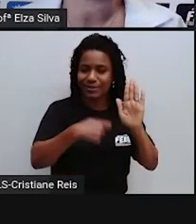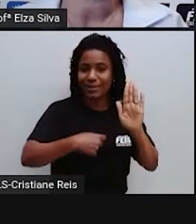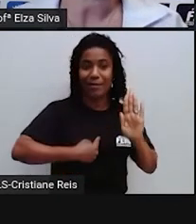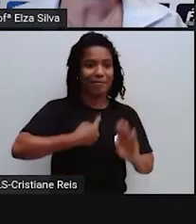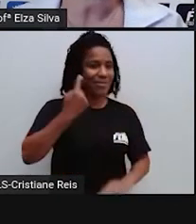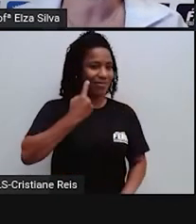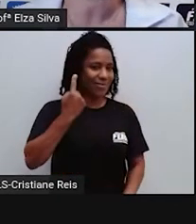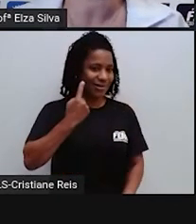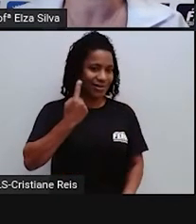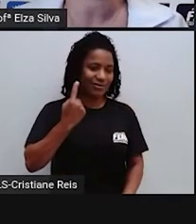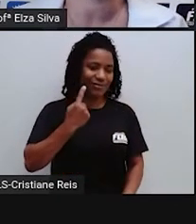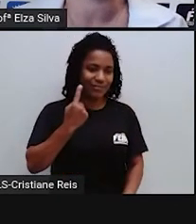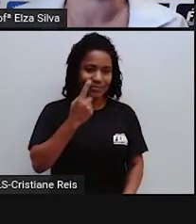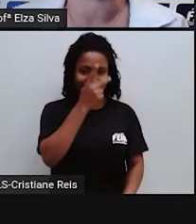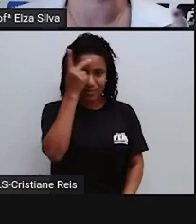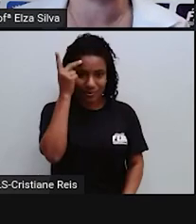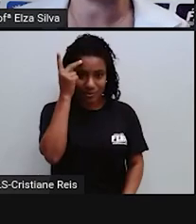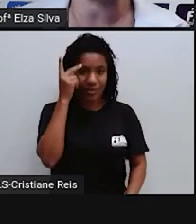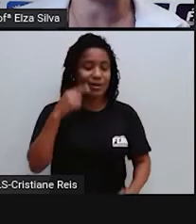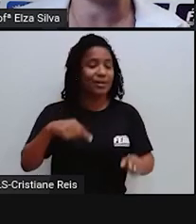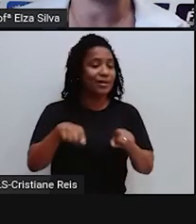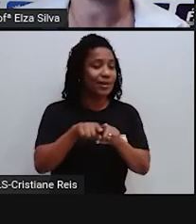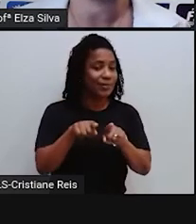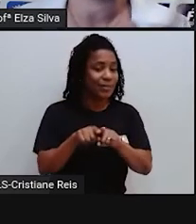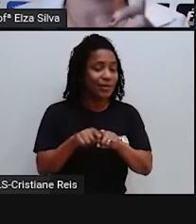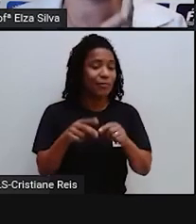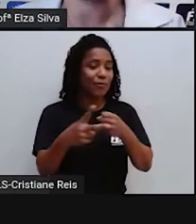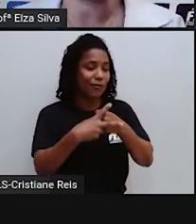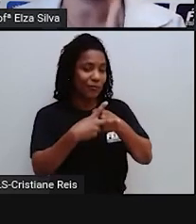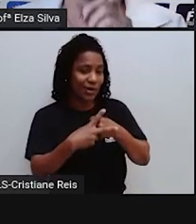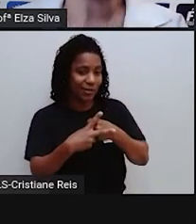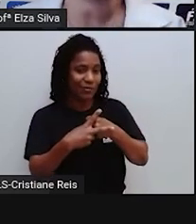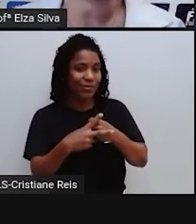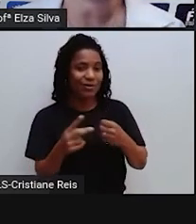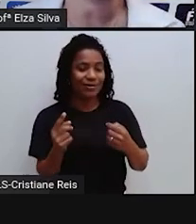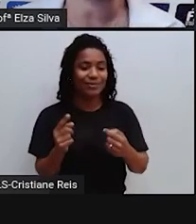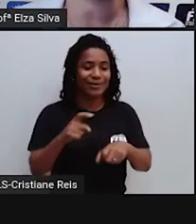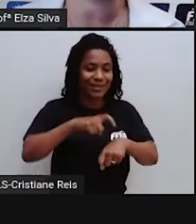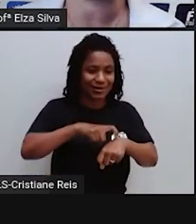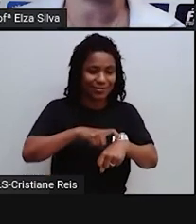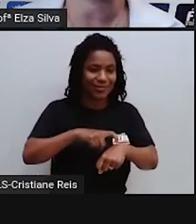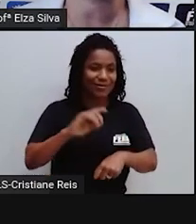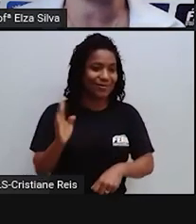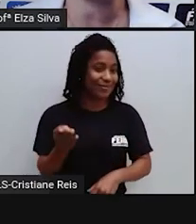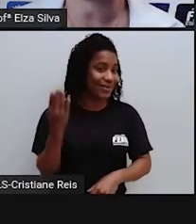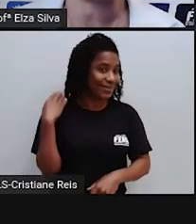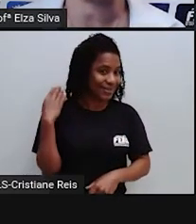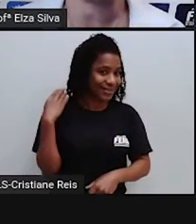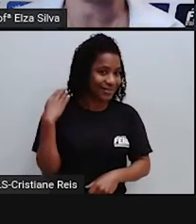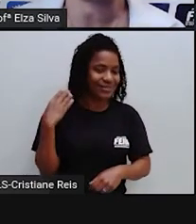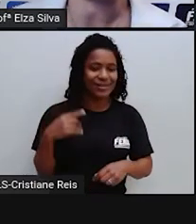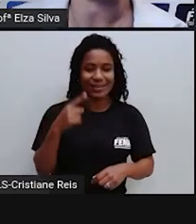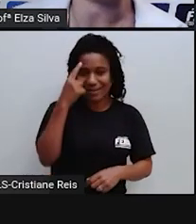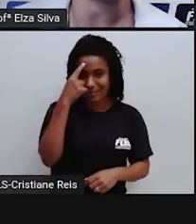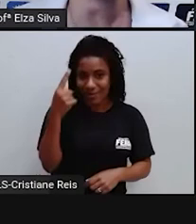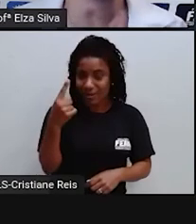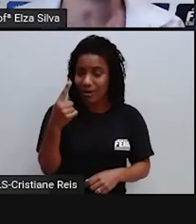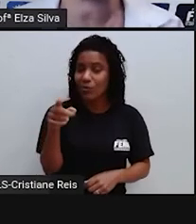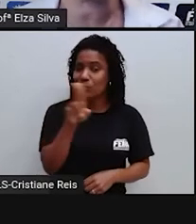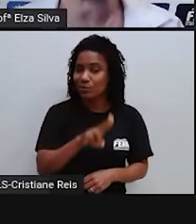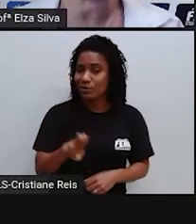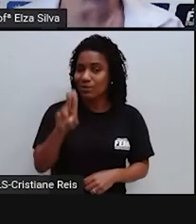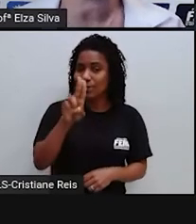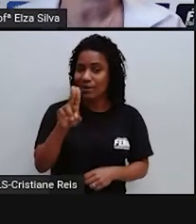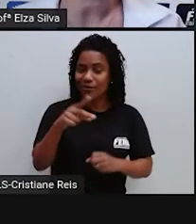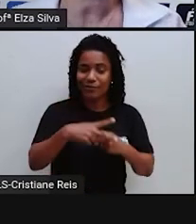A predominância De verbos No passado E vale lembrar Que a gente precisa usar O verbo to be Ok Was